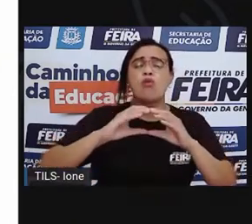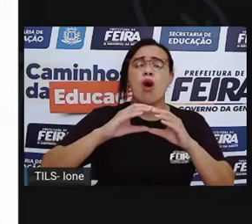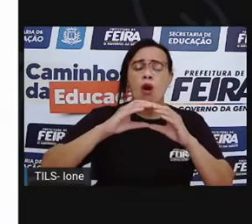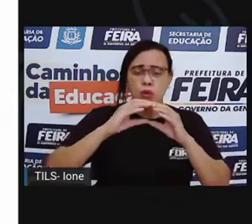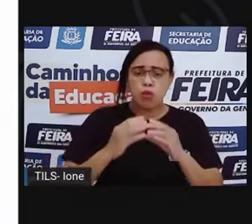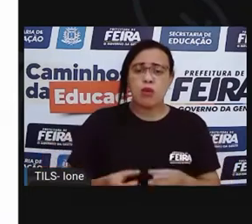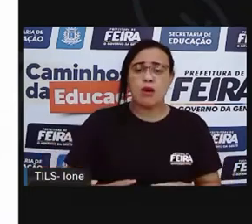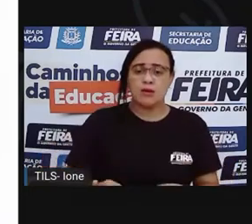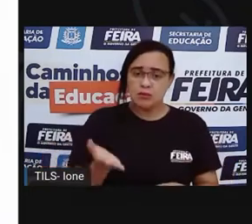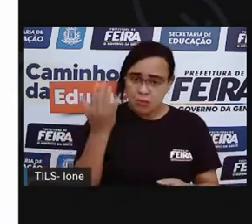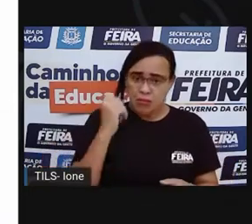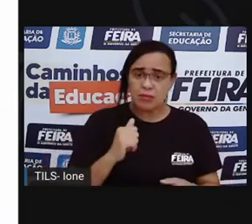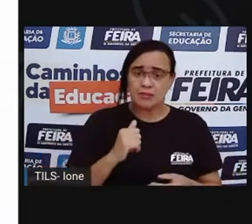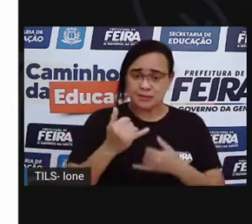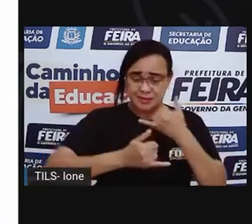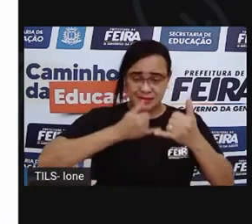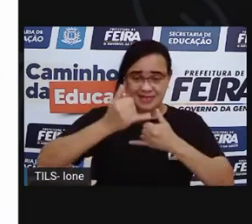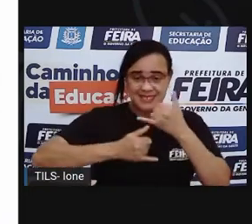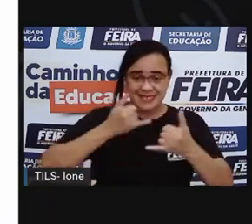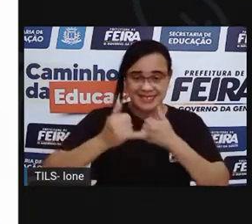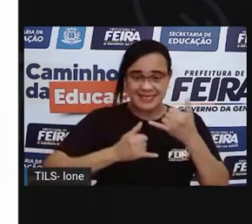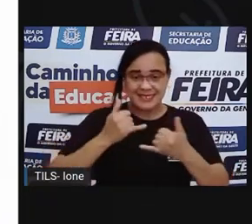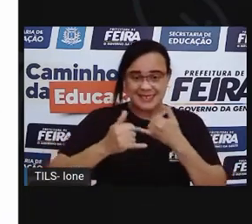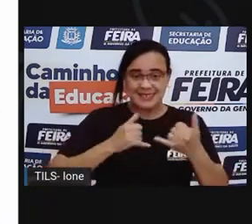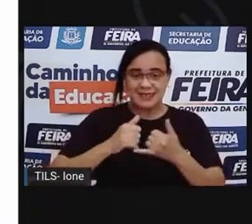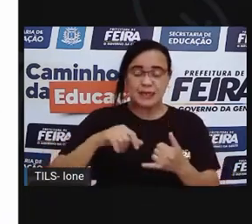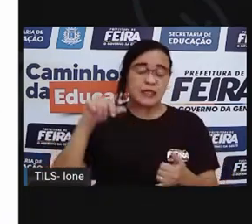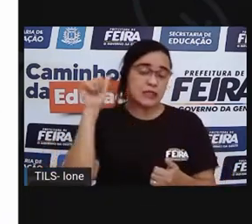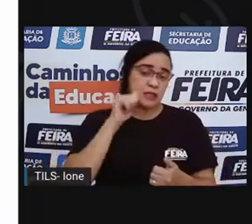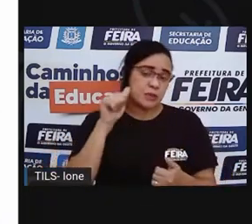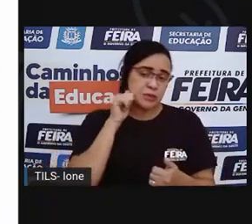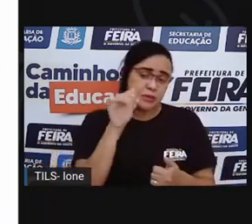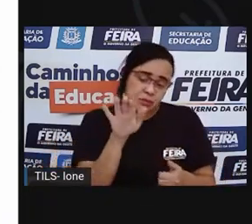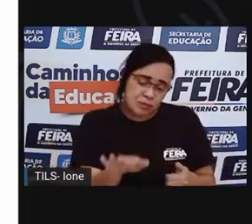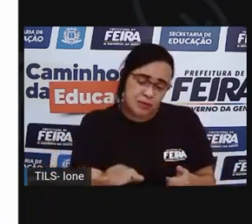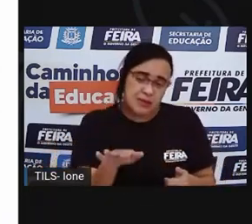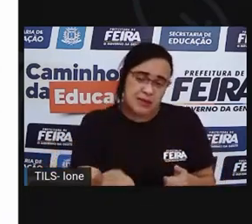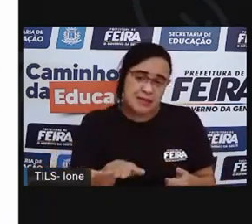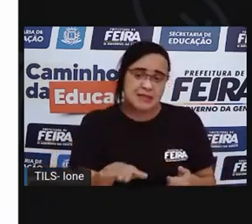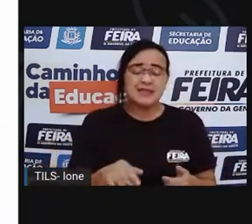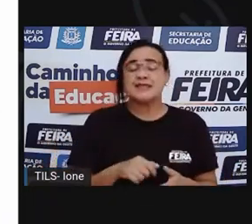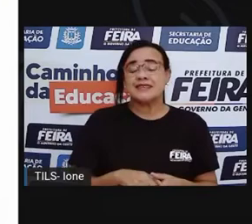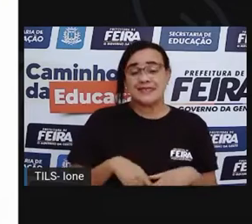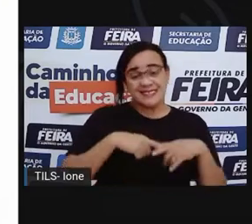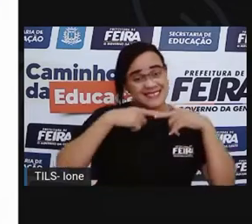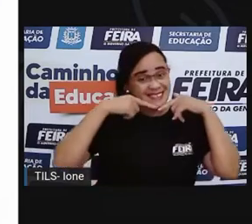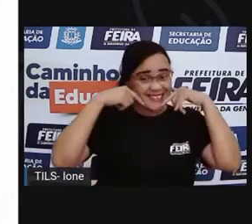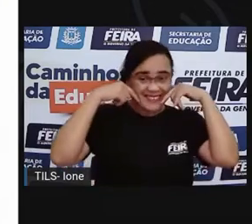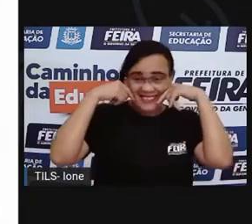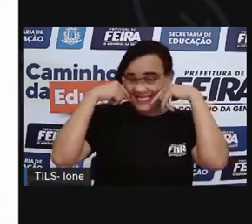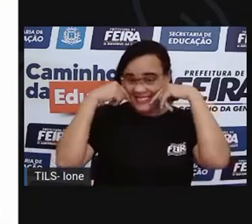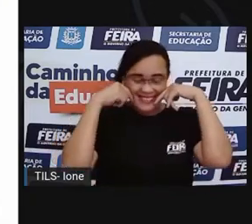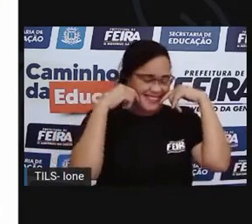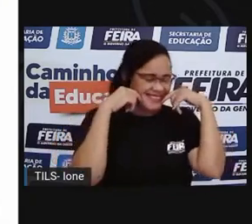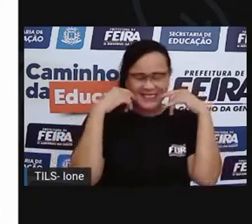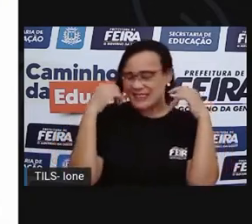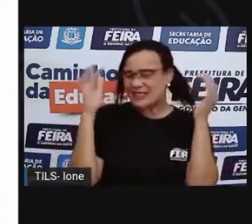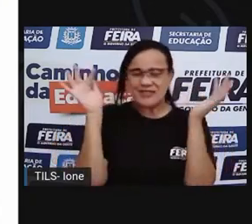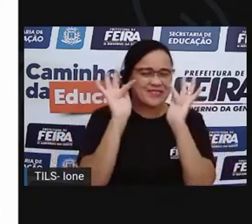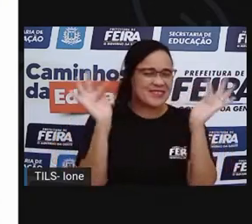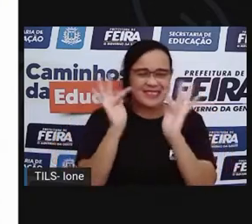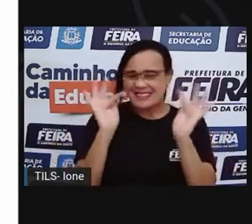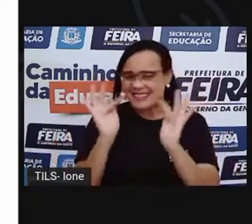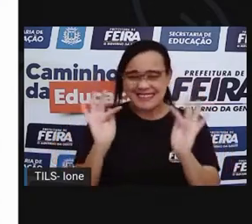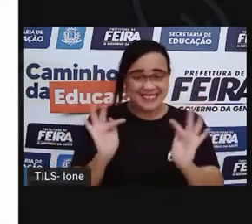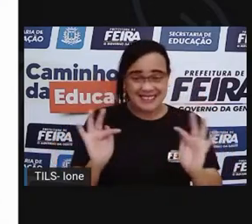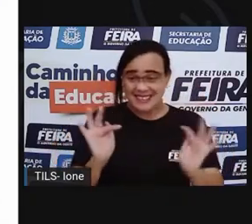amigos se aproximando, Malu, que ainda era bem pequenininha, sorriu muito contentamente por